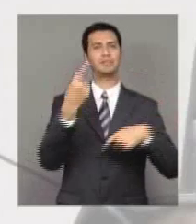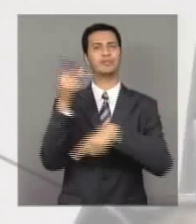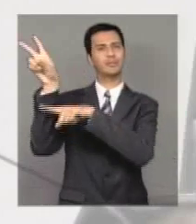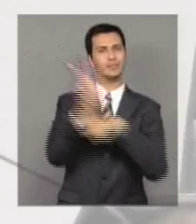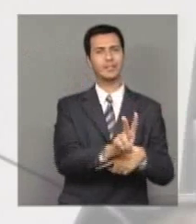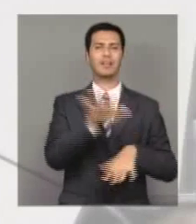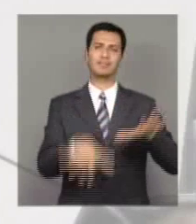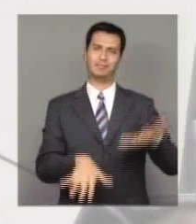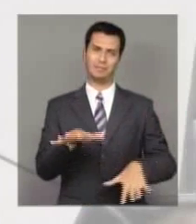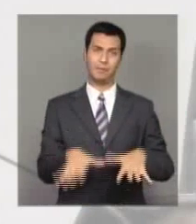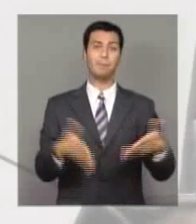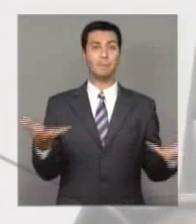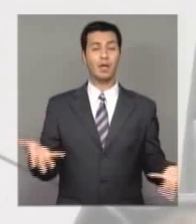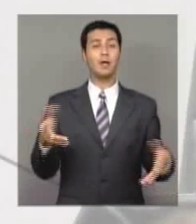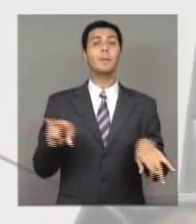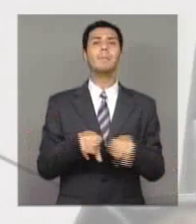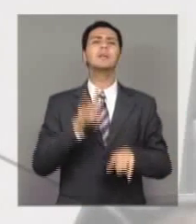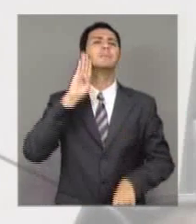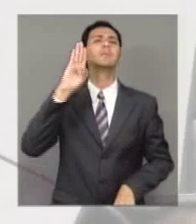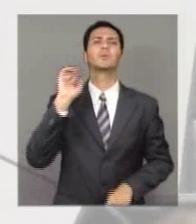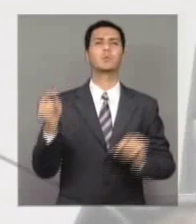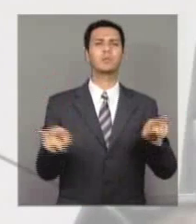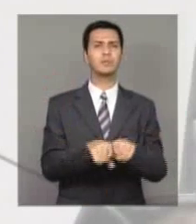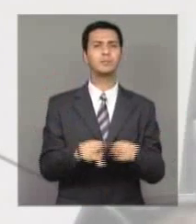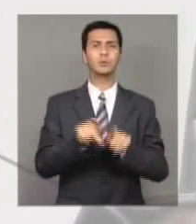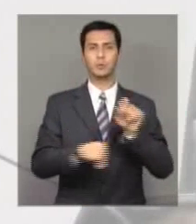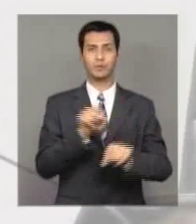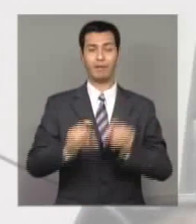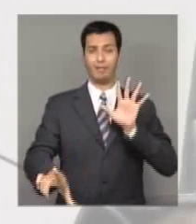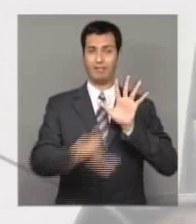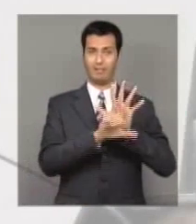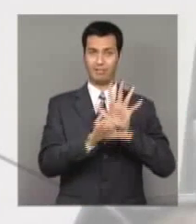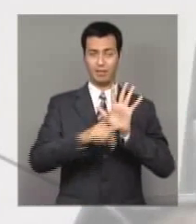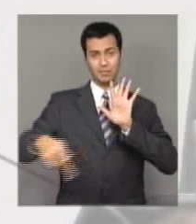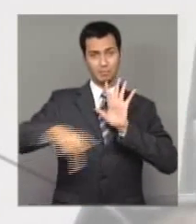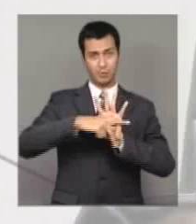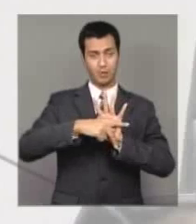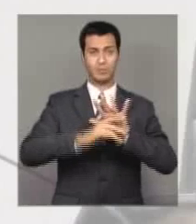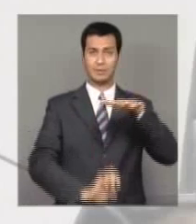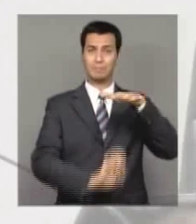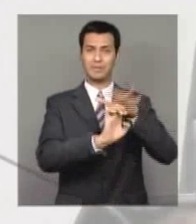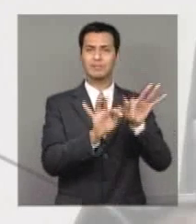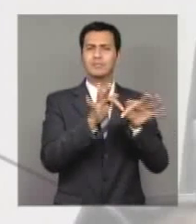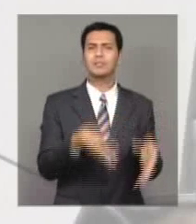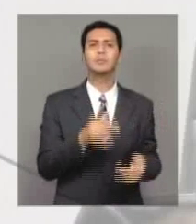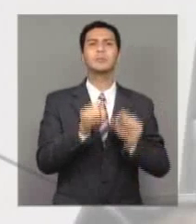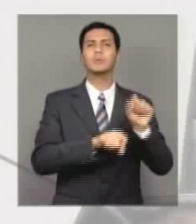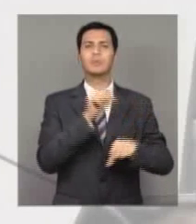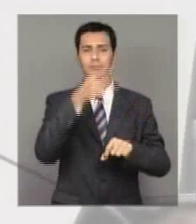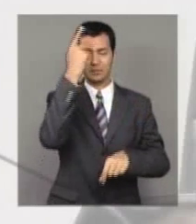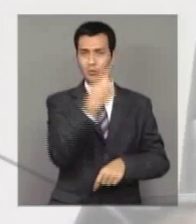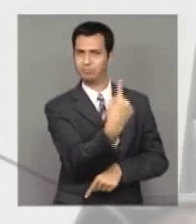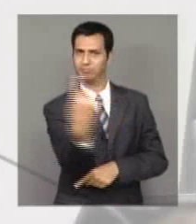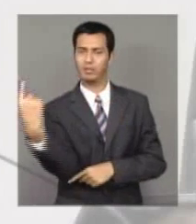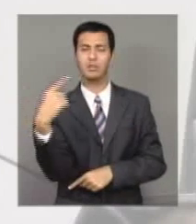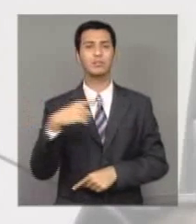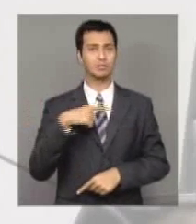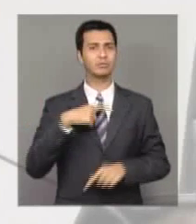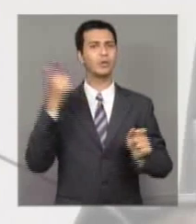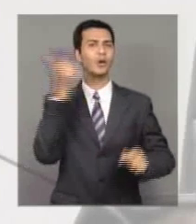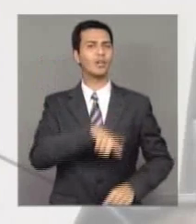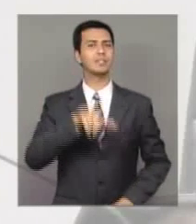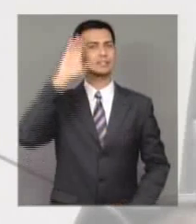É que a lei do empreendedor individual garante cidadania a milhões de brasileiros e de brasileiras.